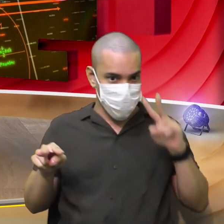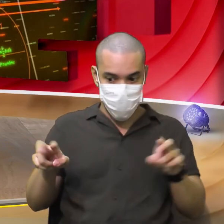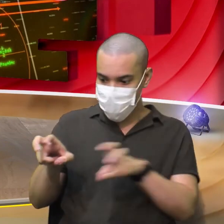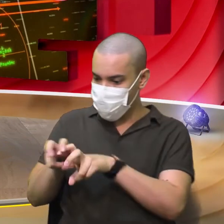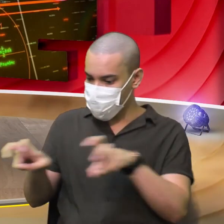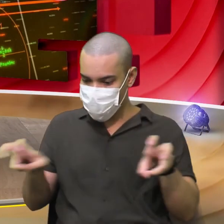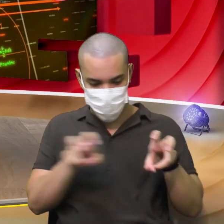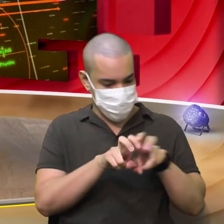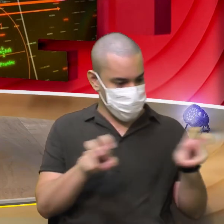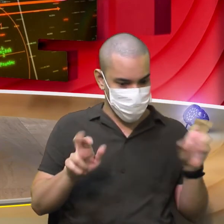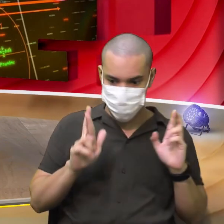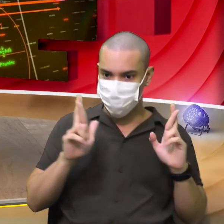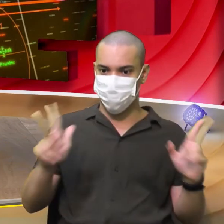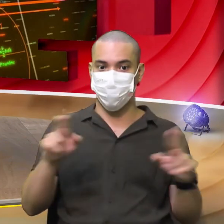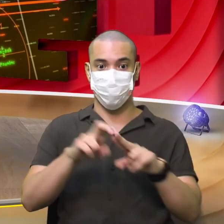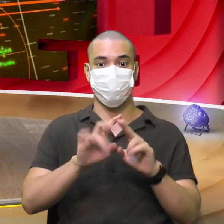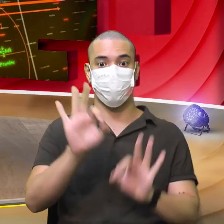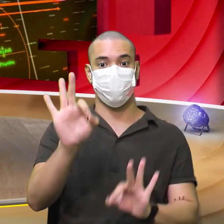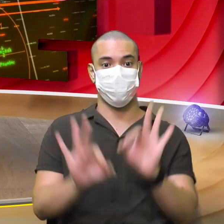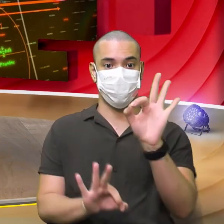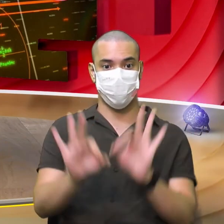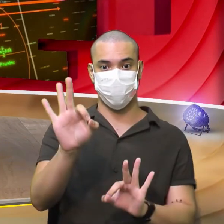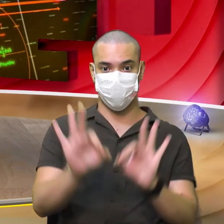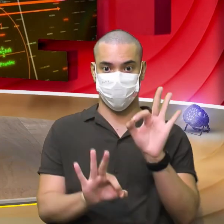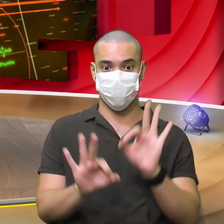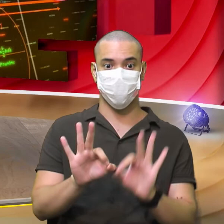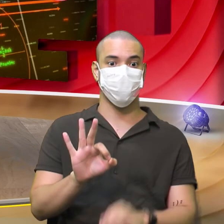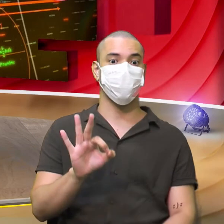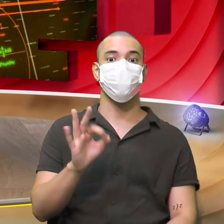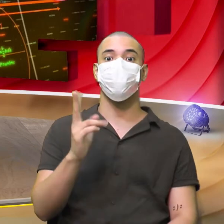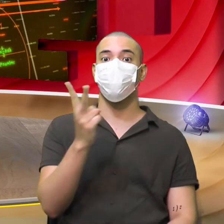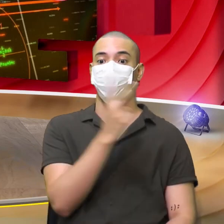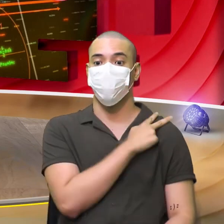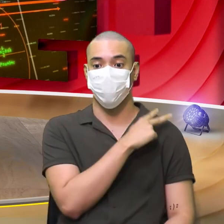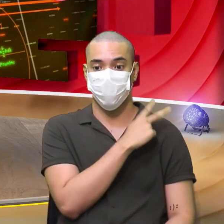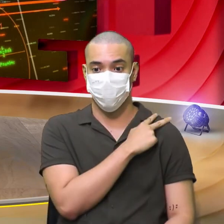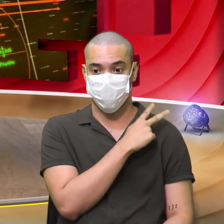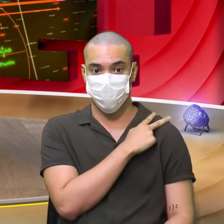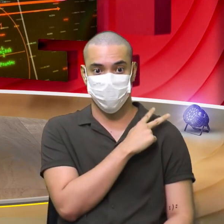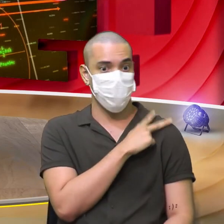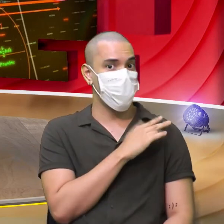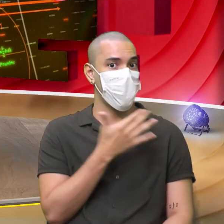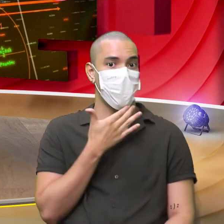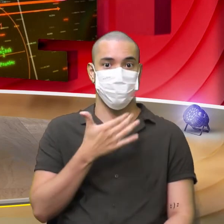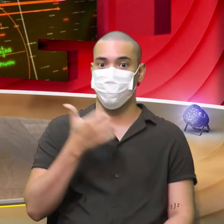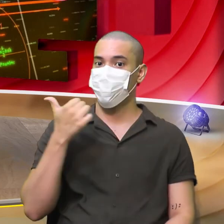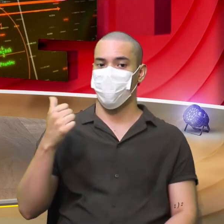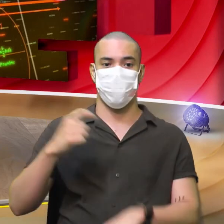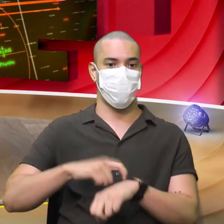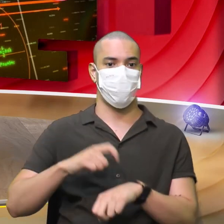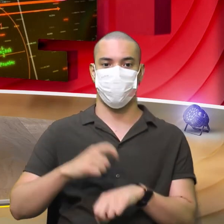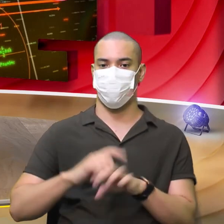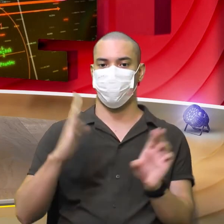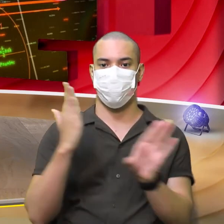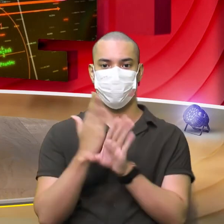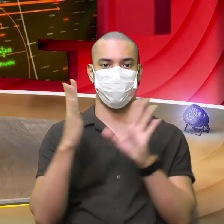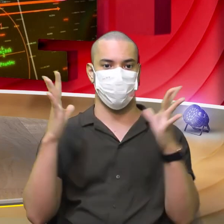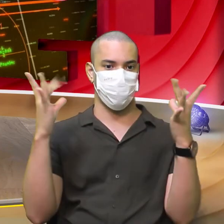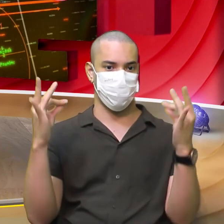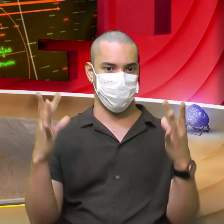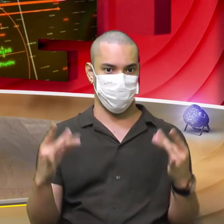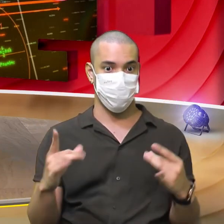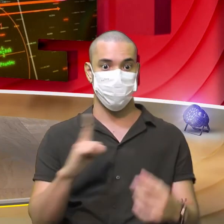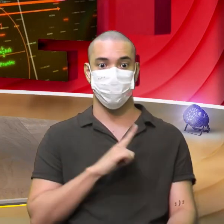ter Uma organização Direitinho E o segundo ano É o melhor momento Para descobrir Esse detalhe E aí